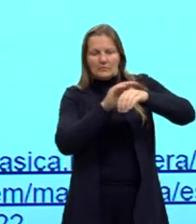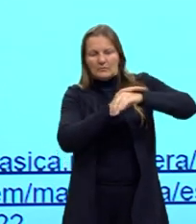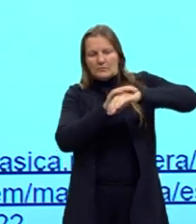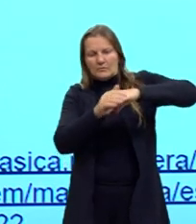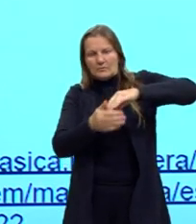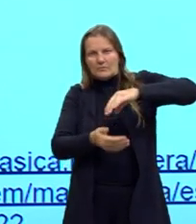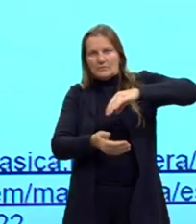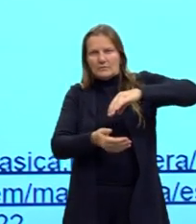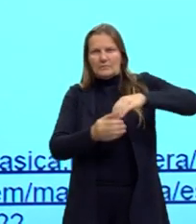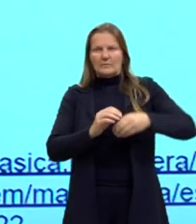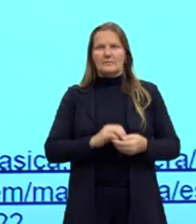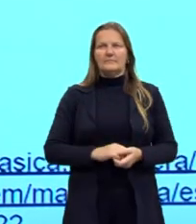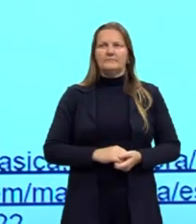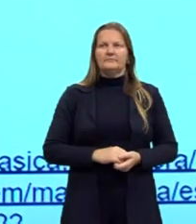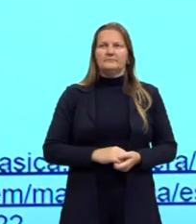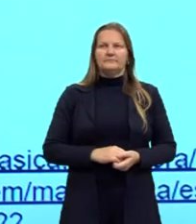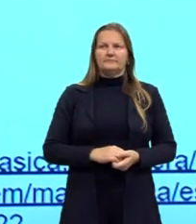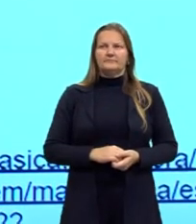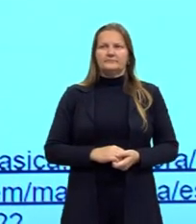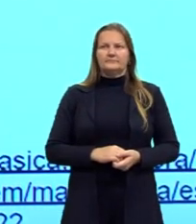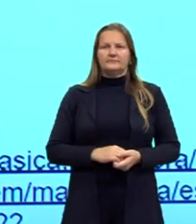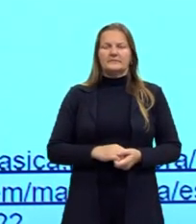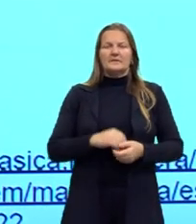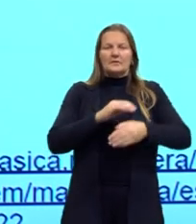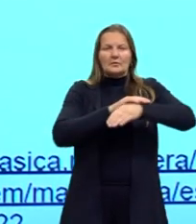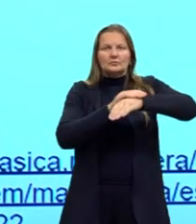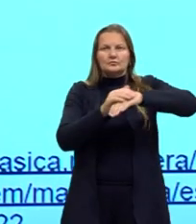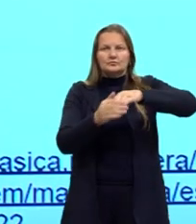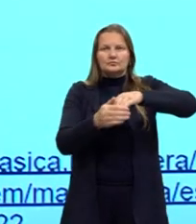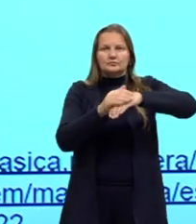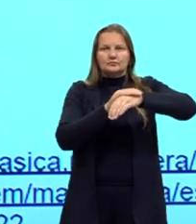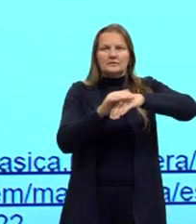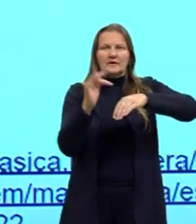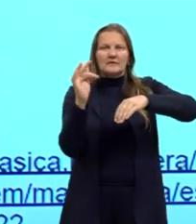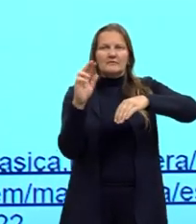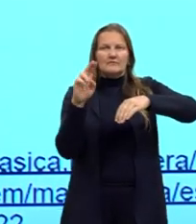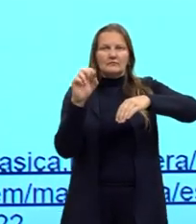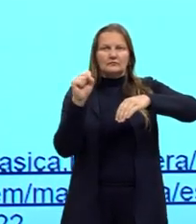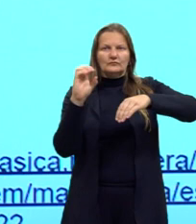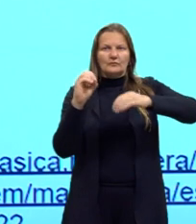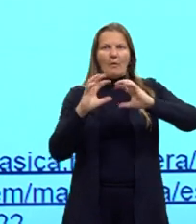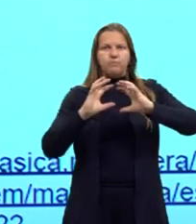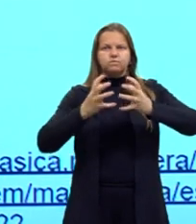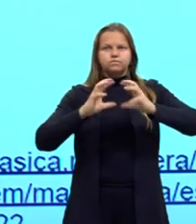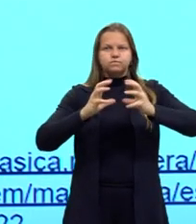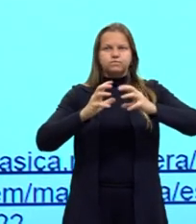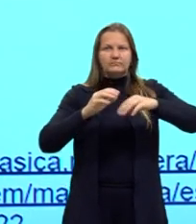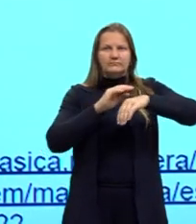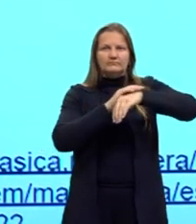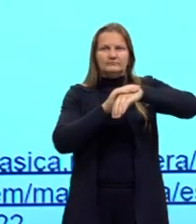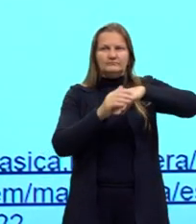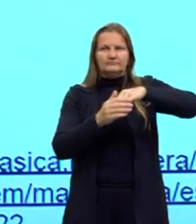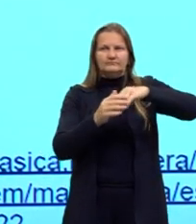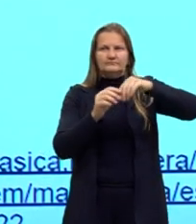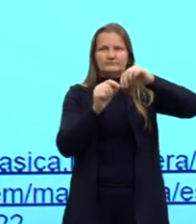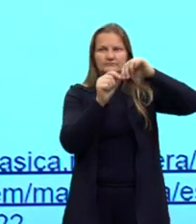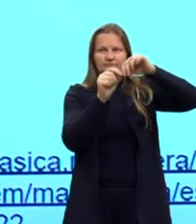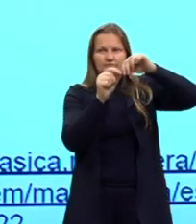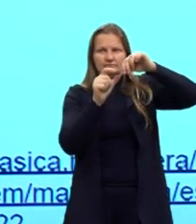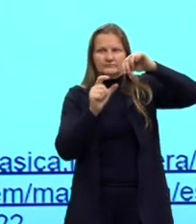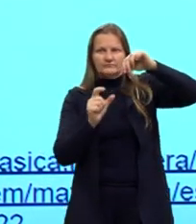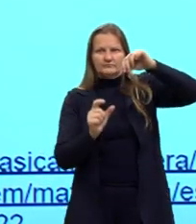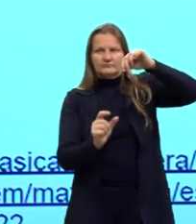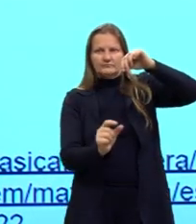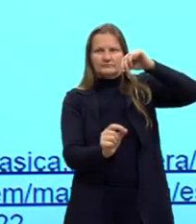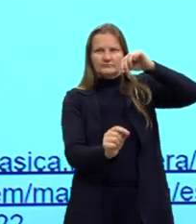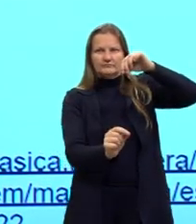Então a casquinha ali, aquela parte da superfície é o fuso esférico. Já aquela parte lá que nós vimos